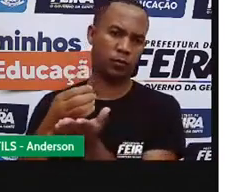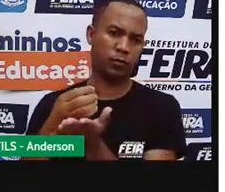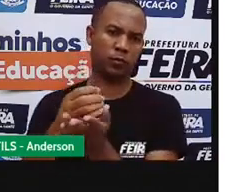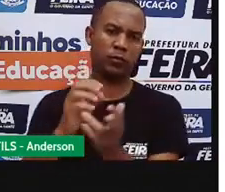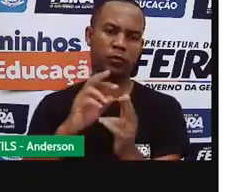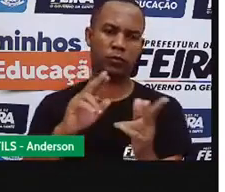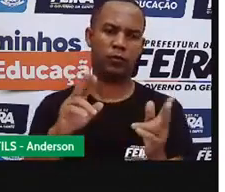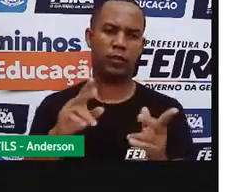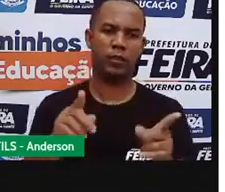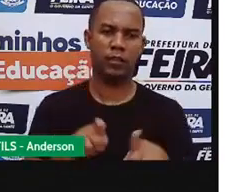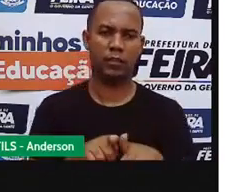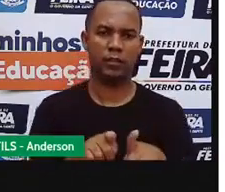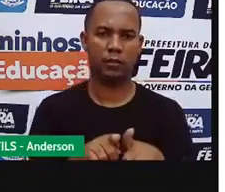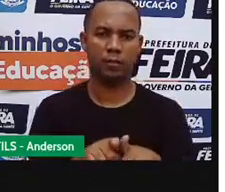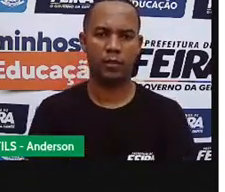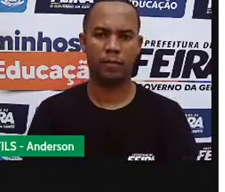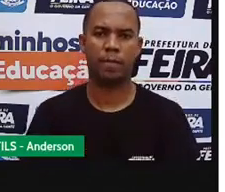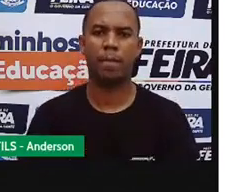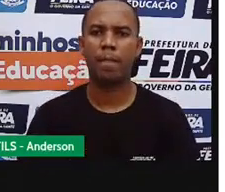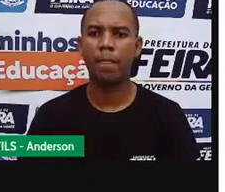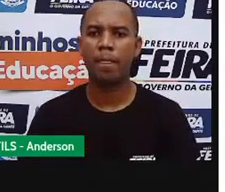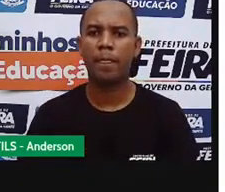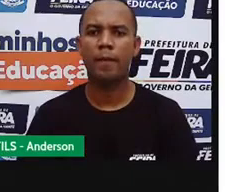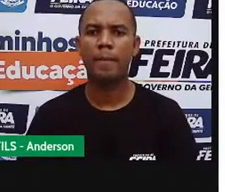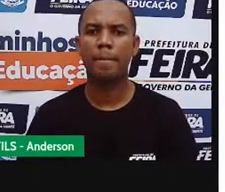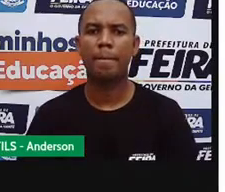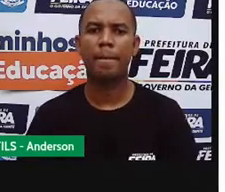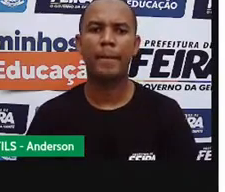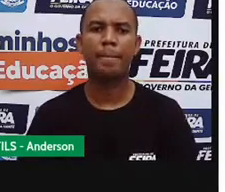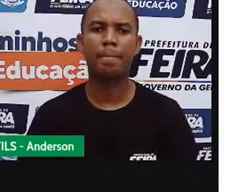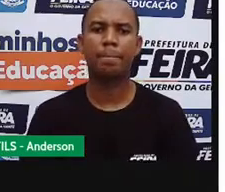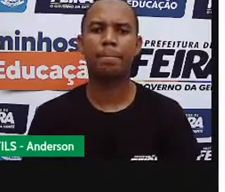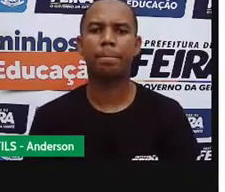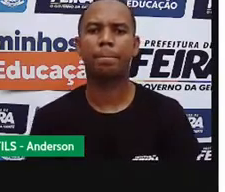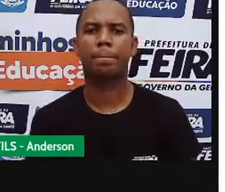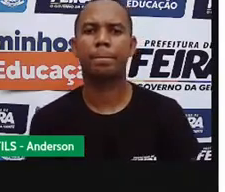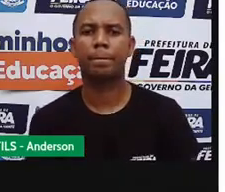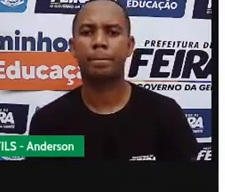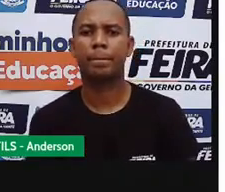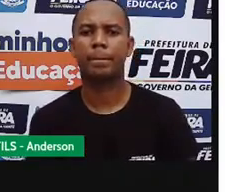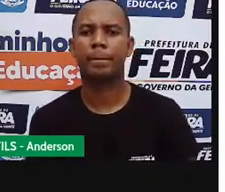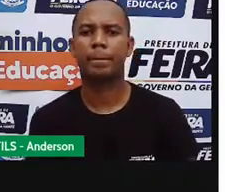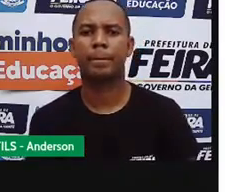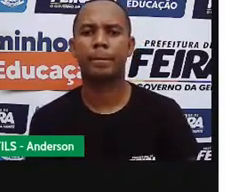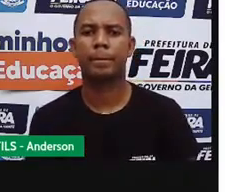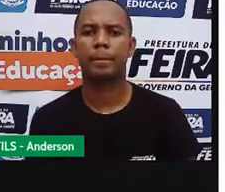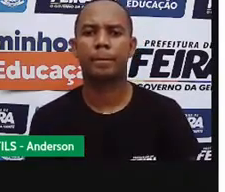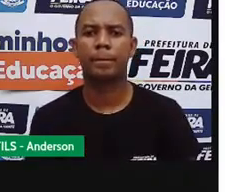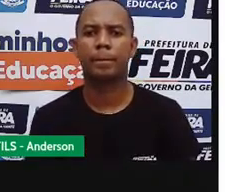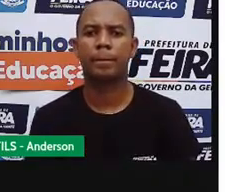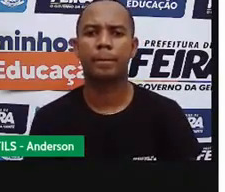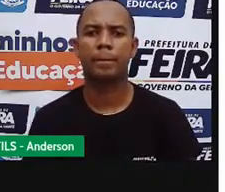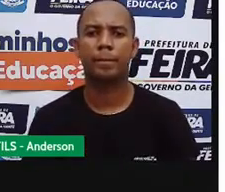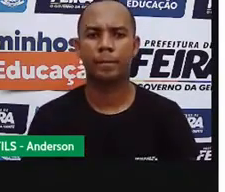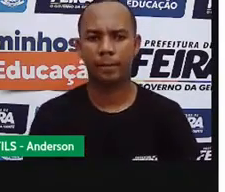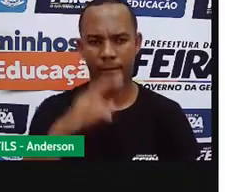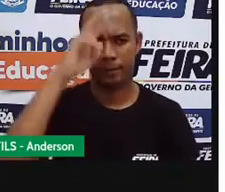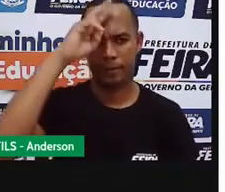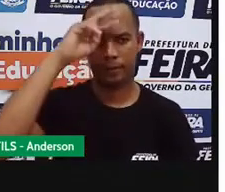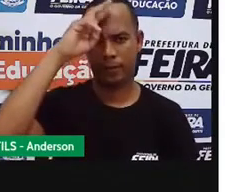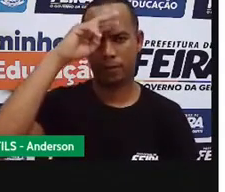ou em quatro vasinhos de 250 ml. Lembra que 250